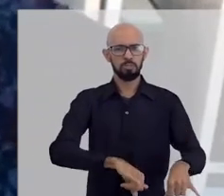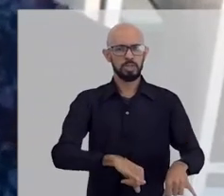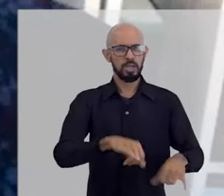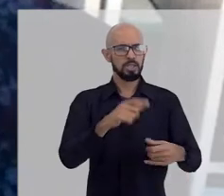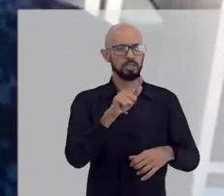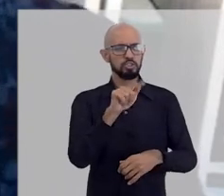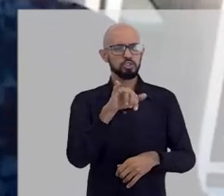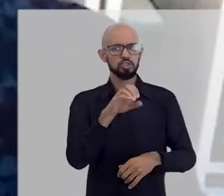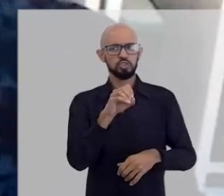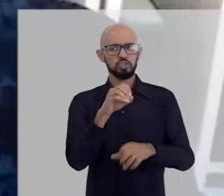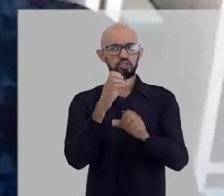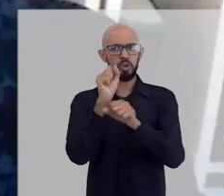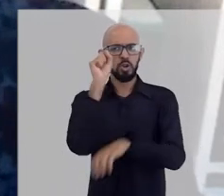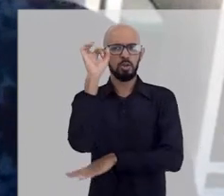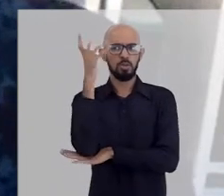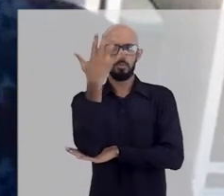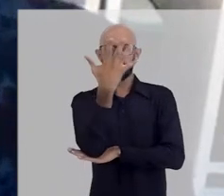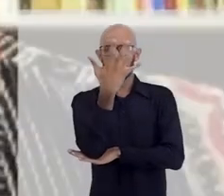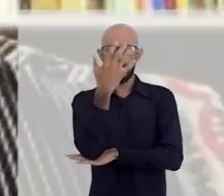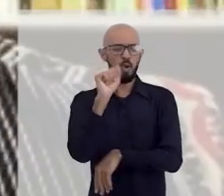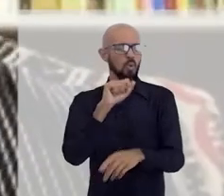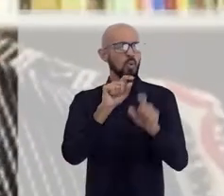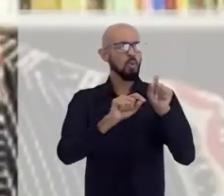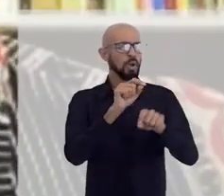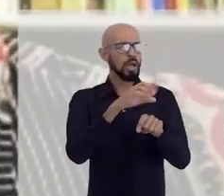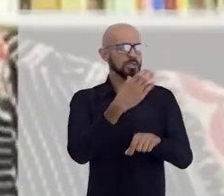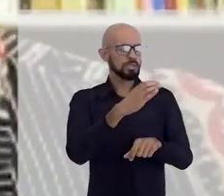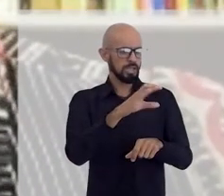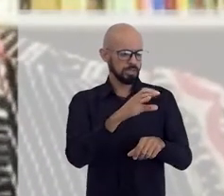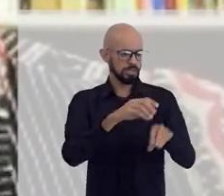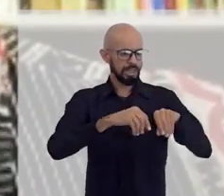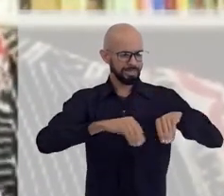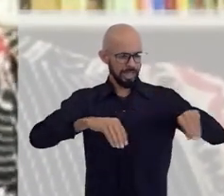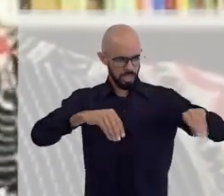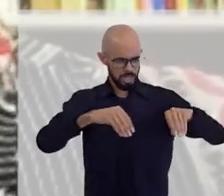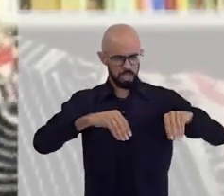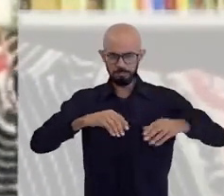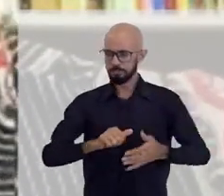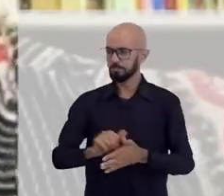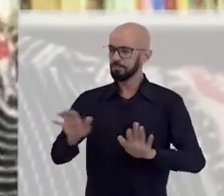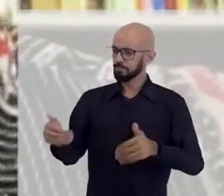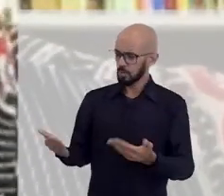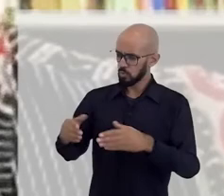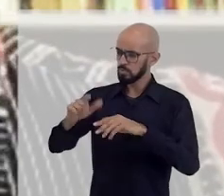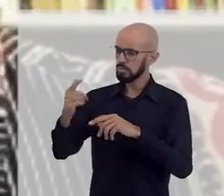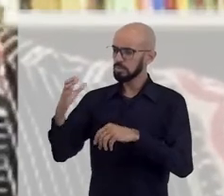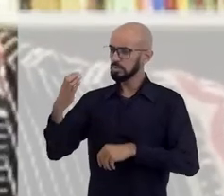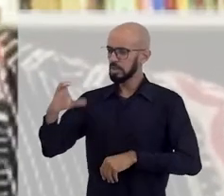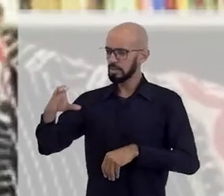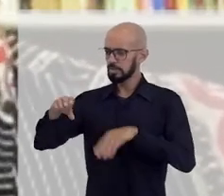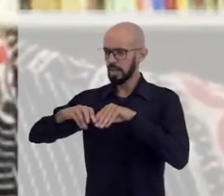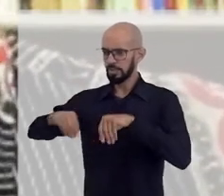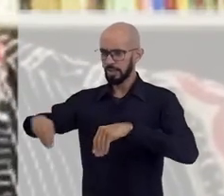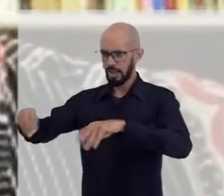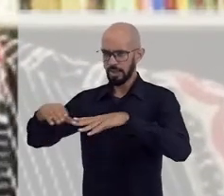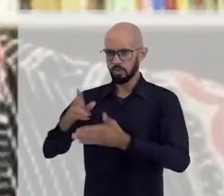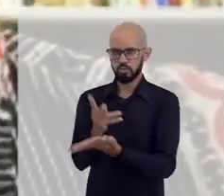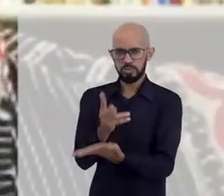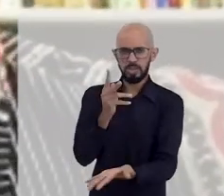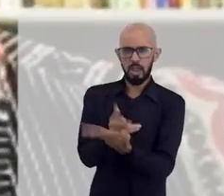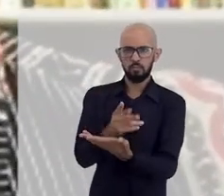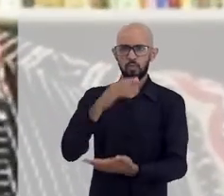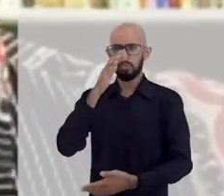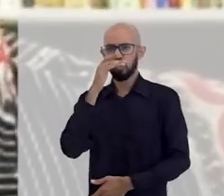atraiu para as chamadas ciências da Terra? Ciências da Terra. Bom, eu sempre fui muito